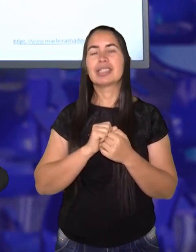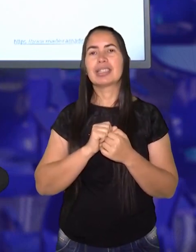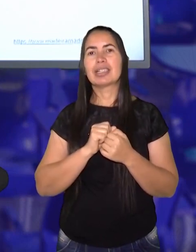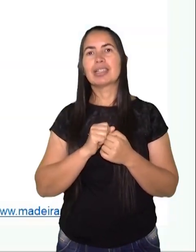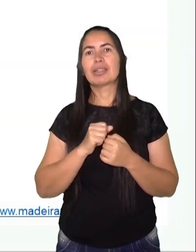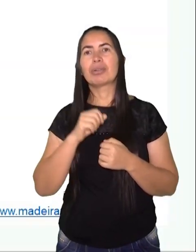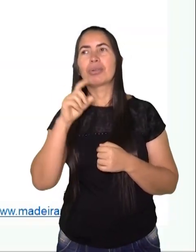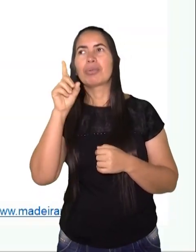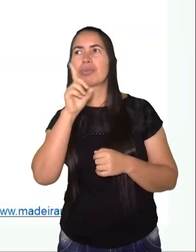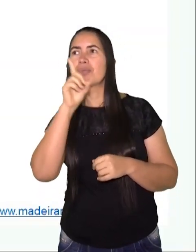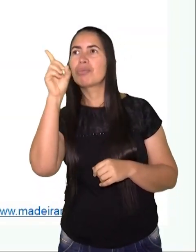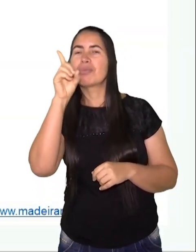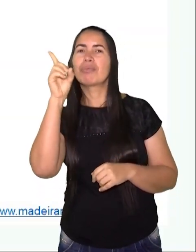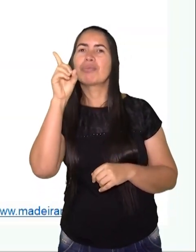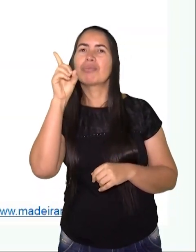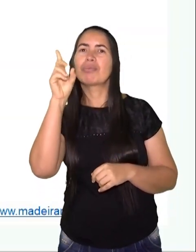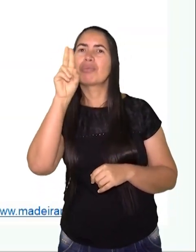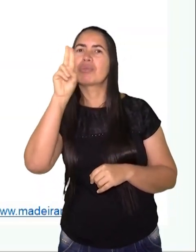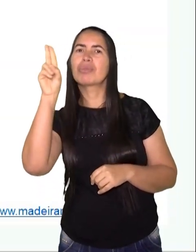E com prisma?